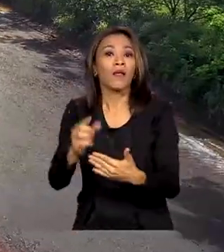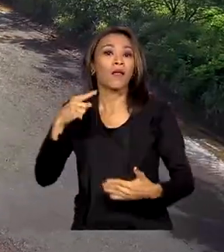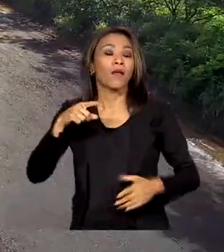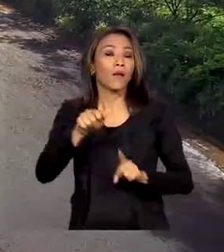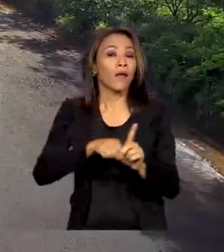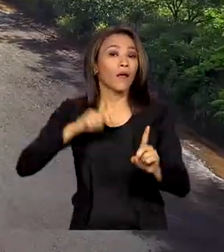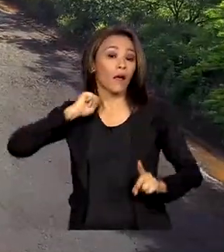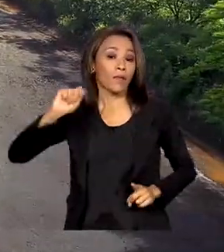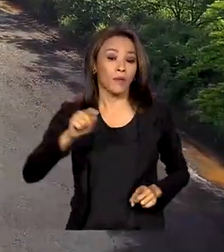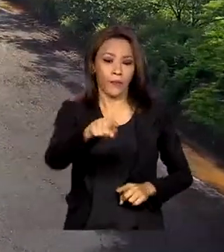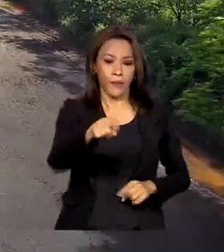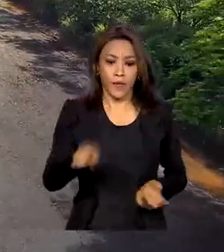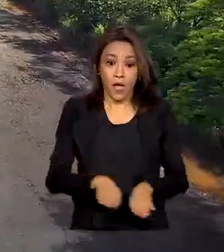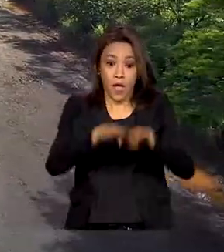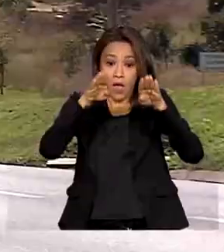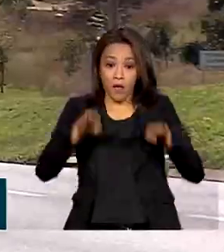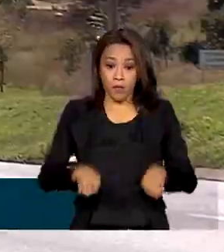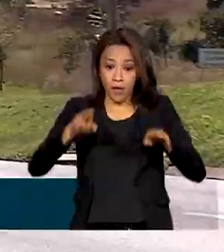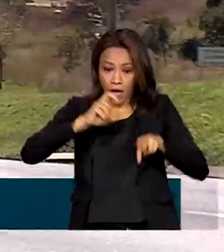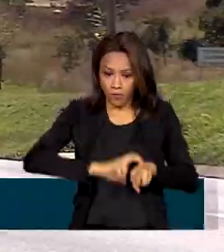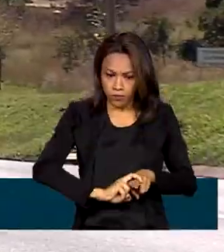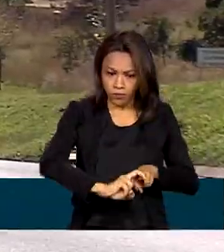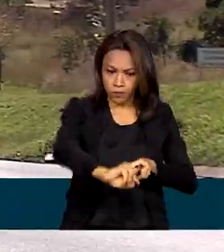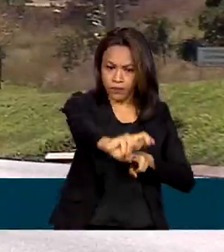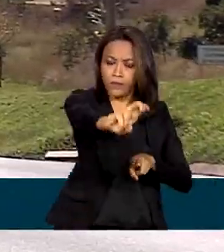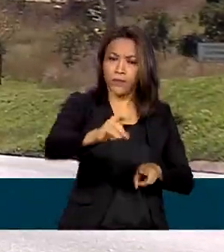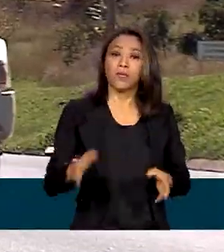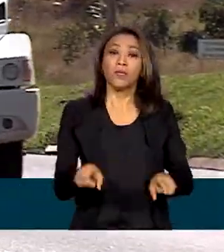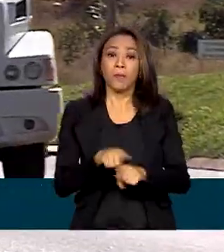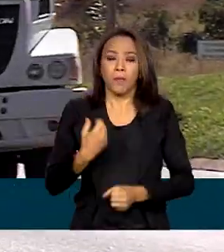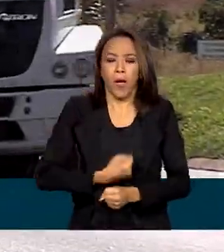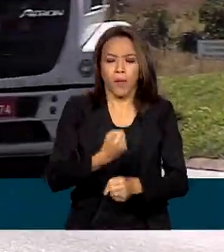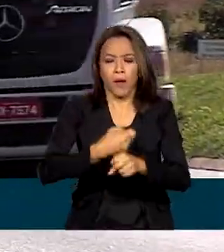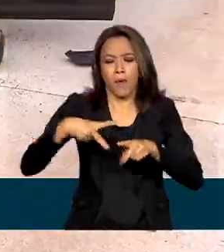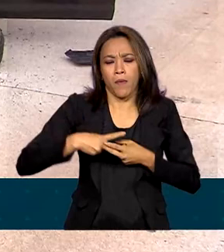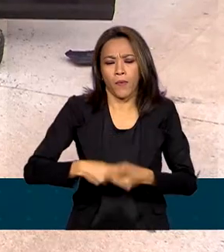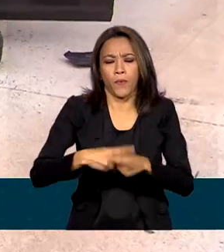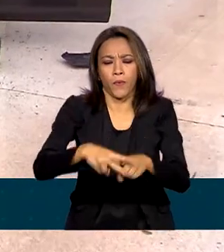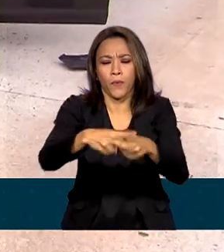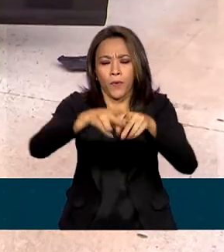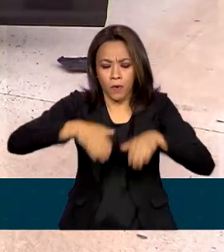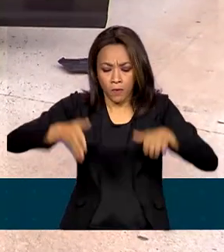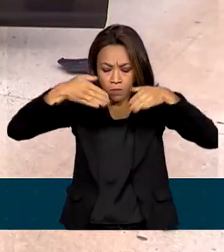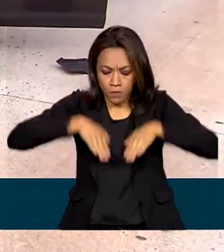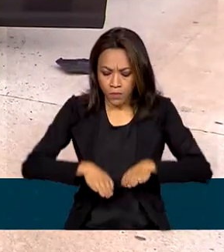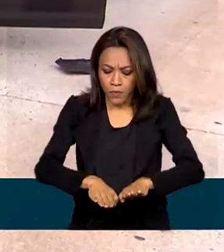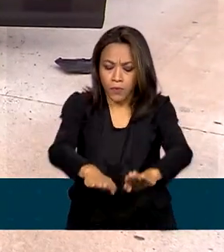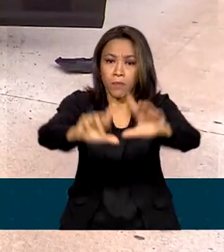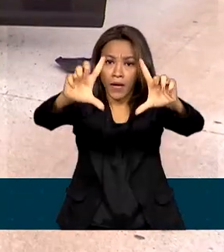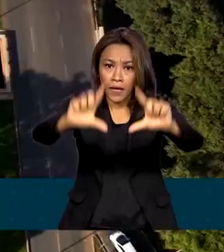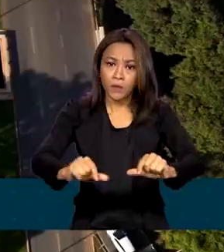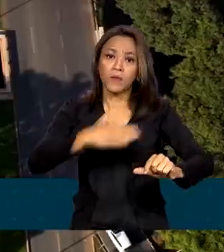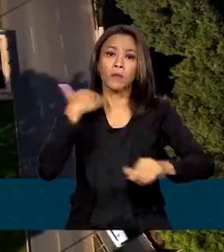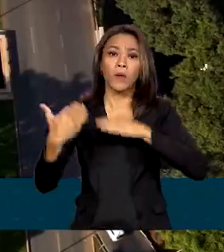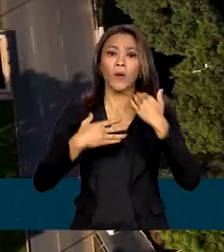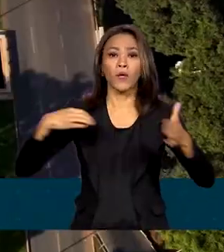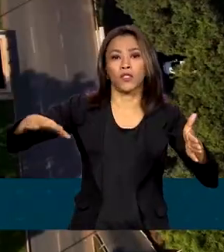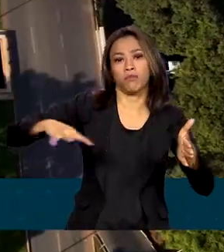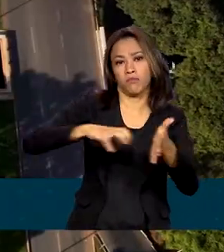Ampliar a malha ferroviária, recuperar rodovias e reduzir a perda de vidas no trânsito.